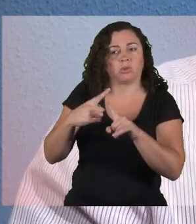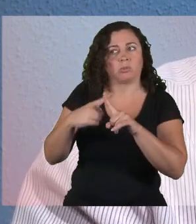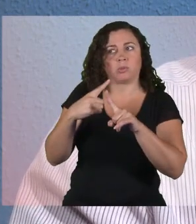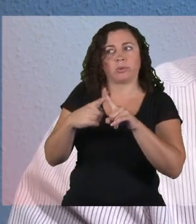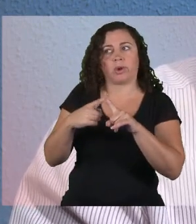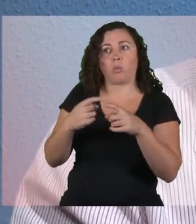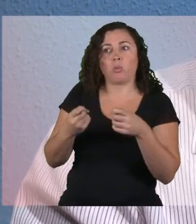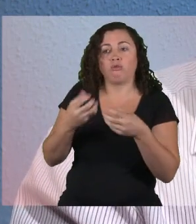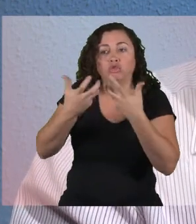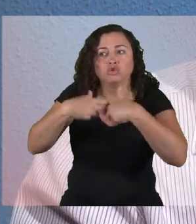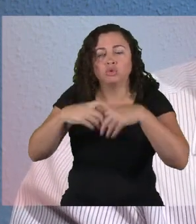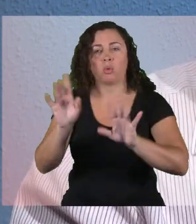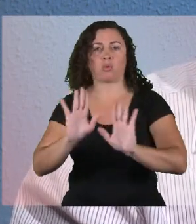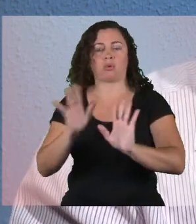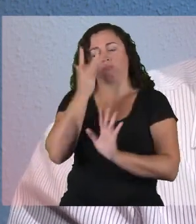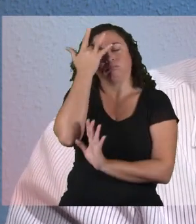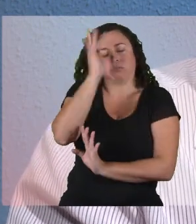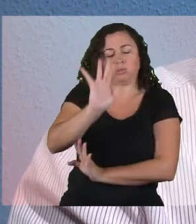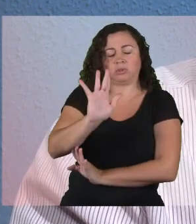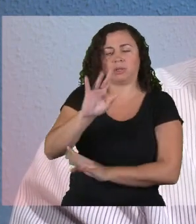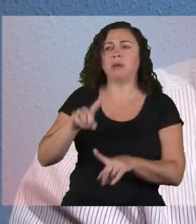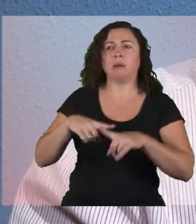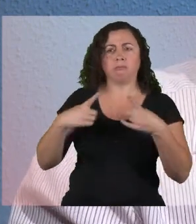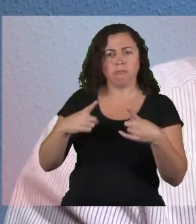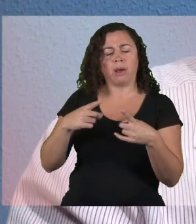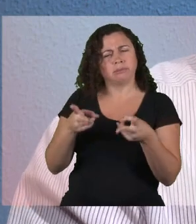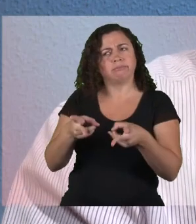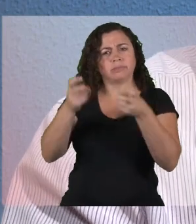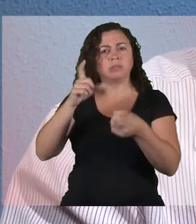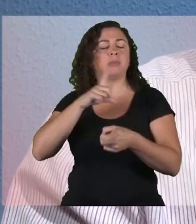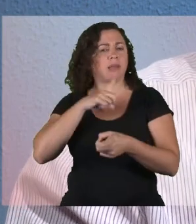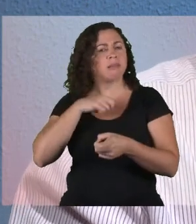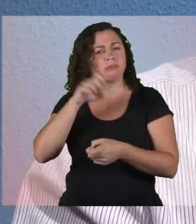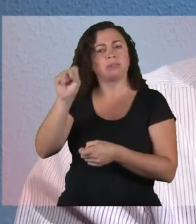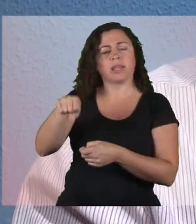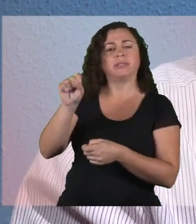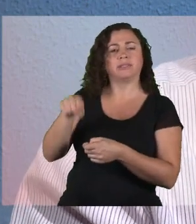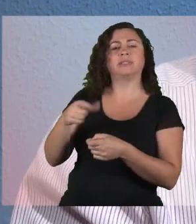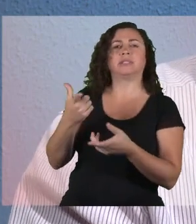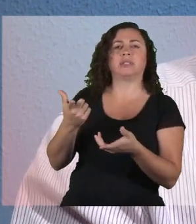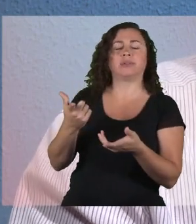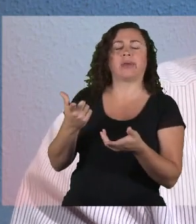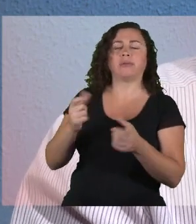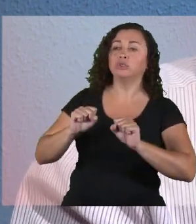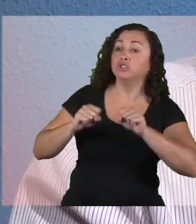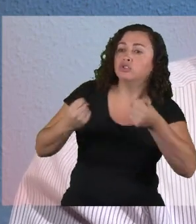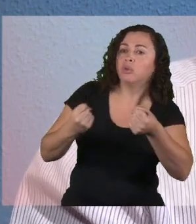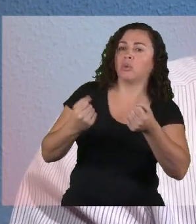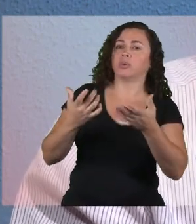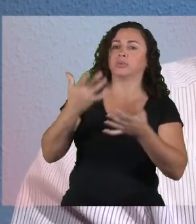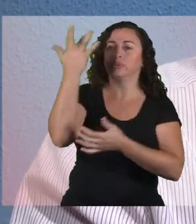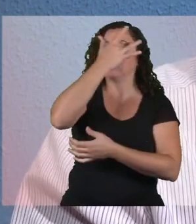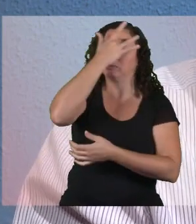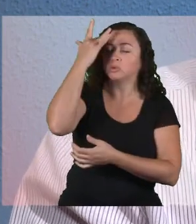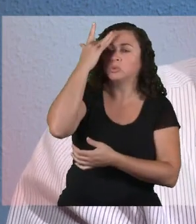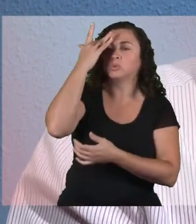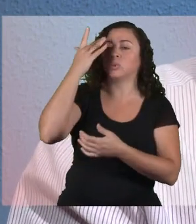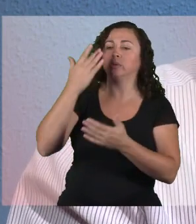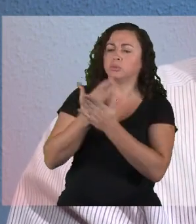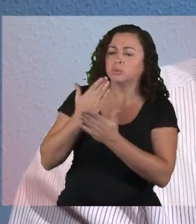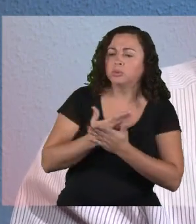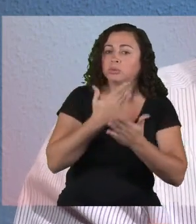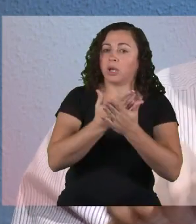tenho dados muito objetivos para dizer o quanto que isso é efetivo, mas que há um esforço, seguramente há muitas pessoas